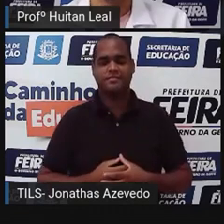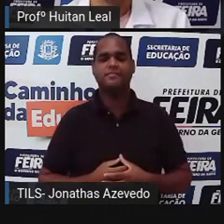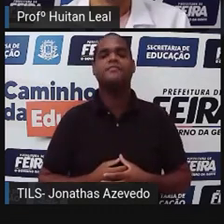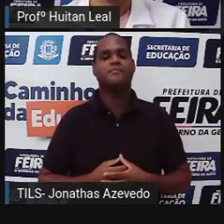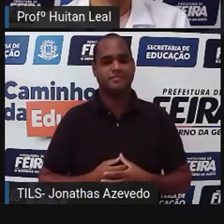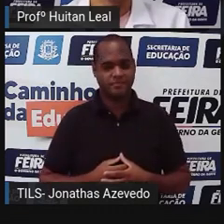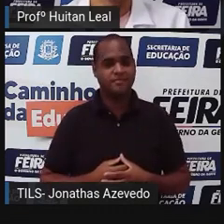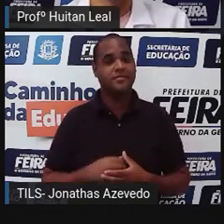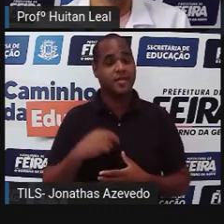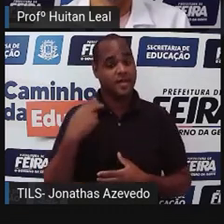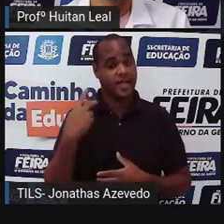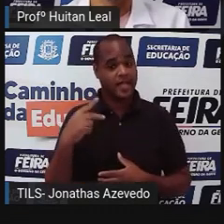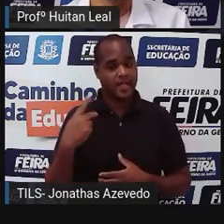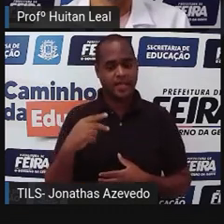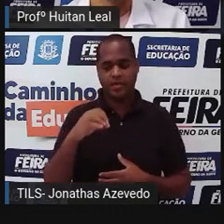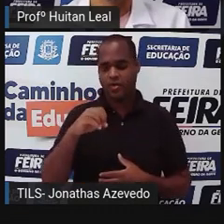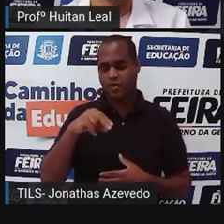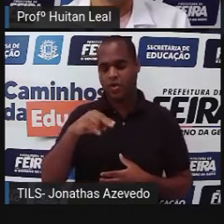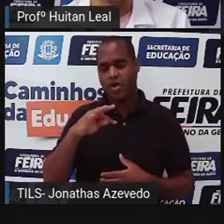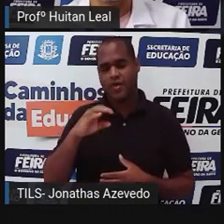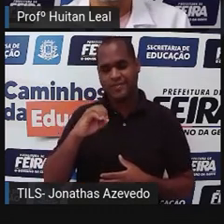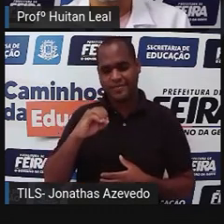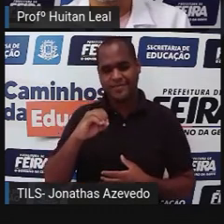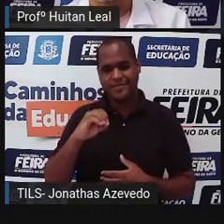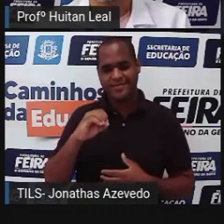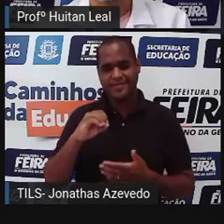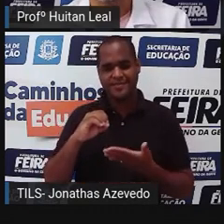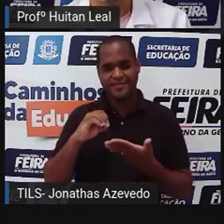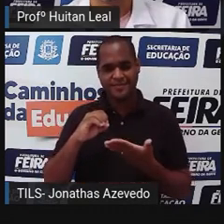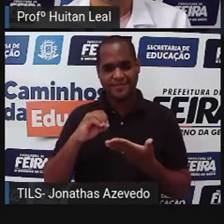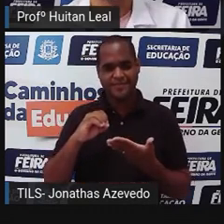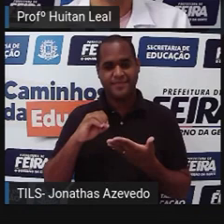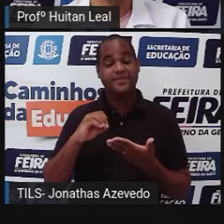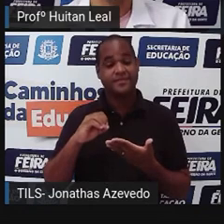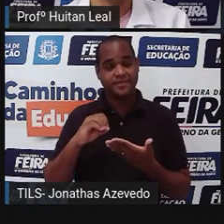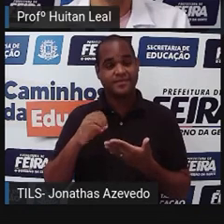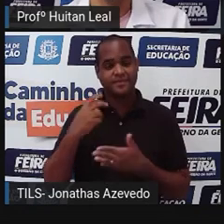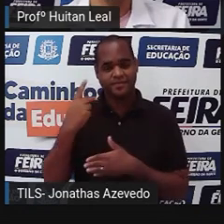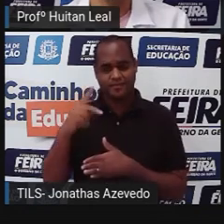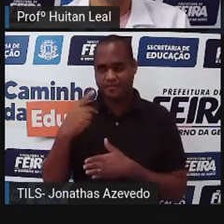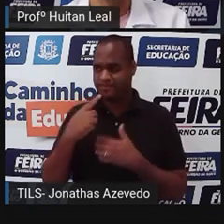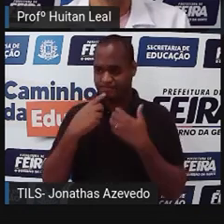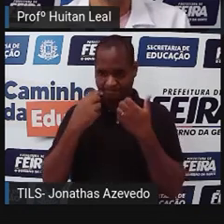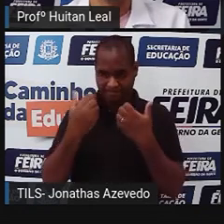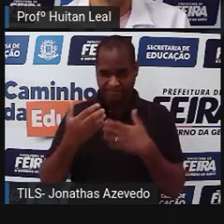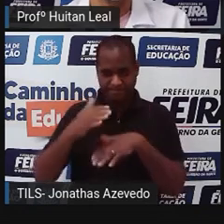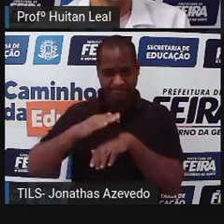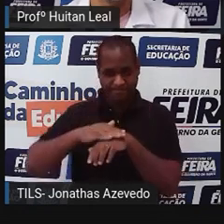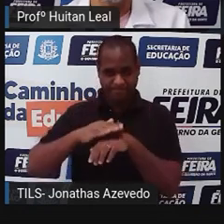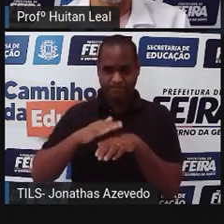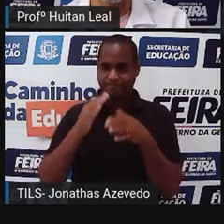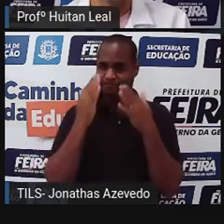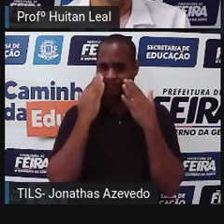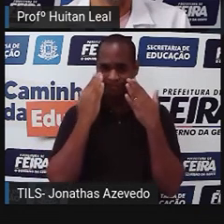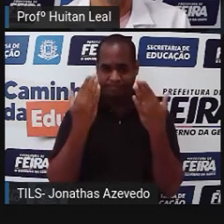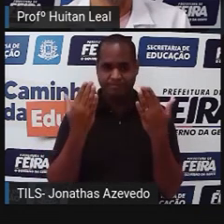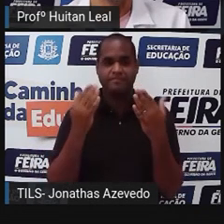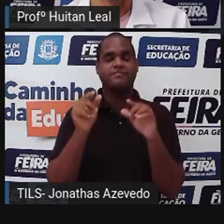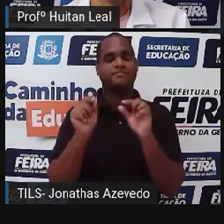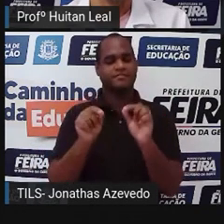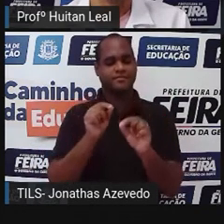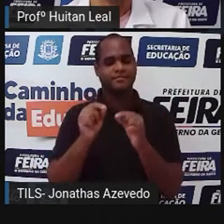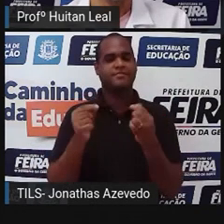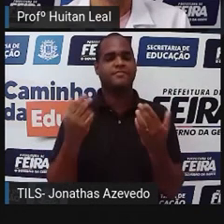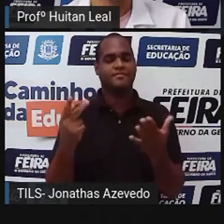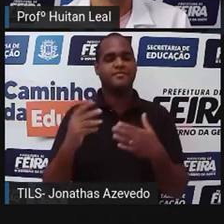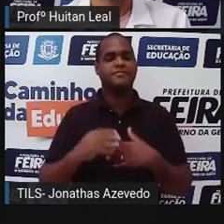conto, na sua composição, se apresenta dessa forma.